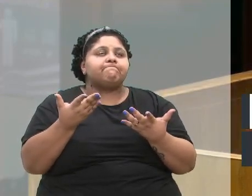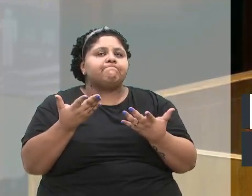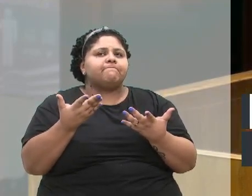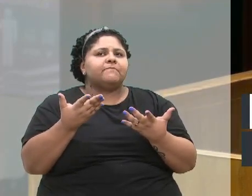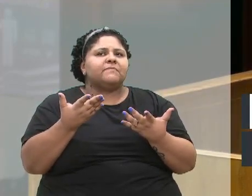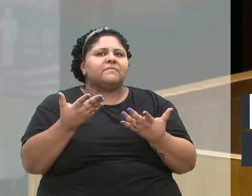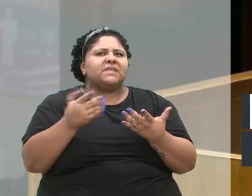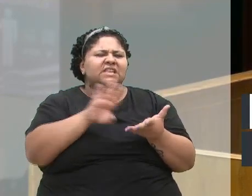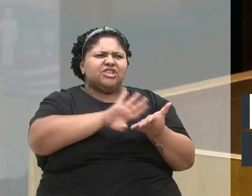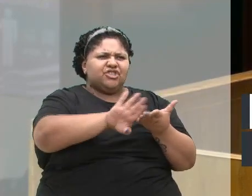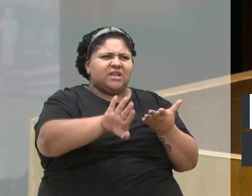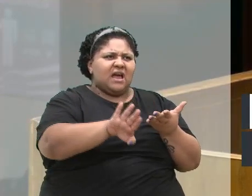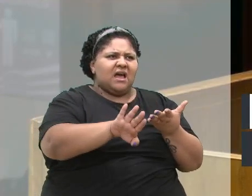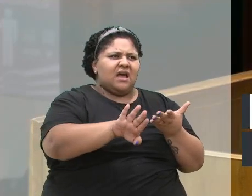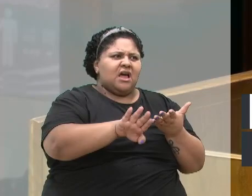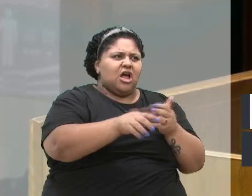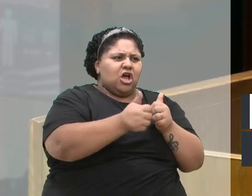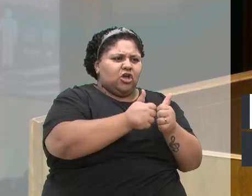tirar do feijão e arroz,